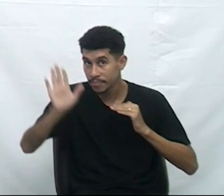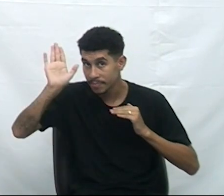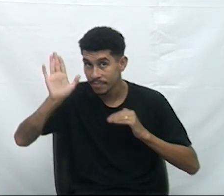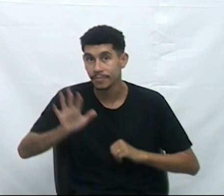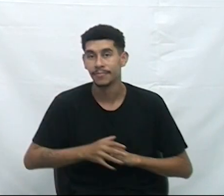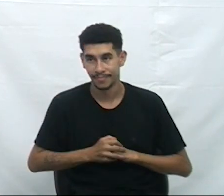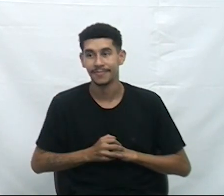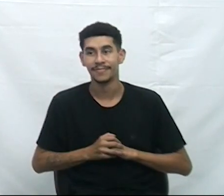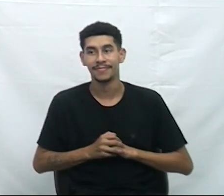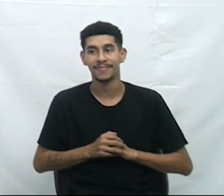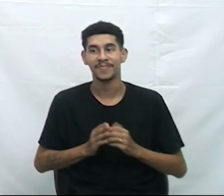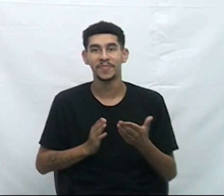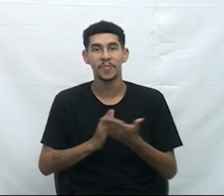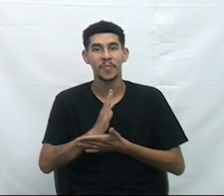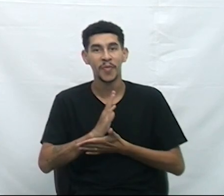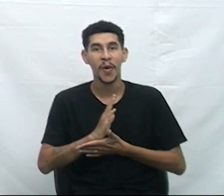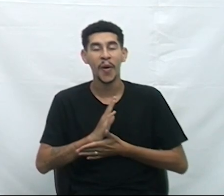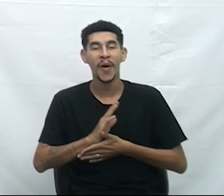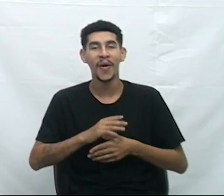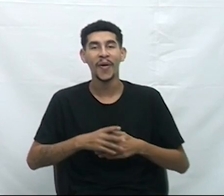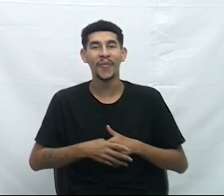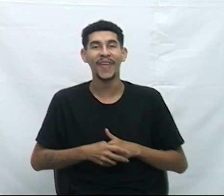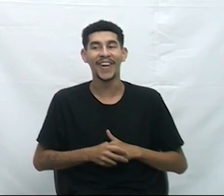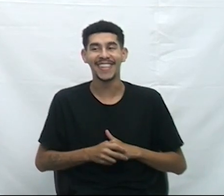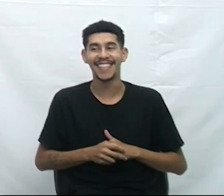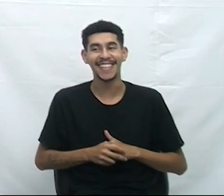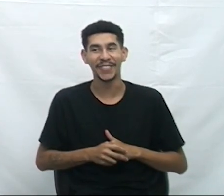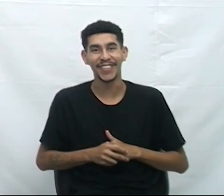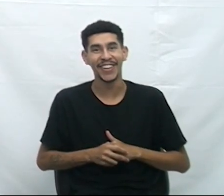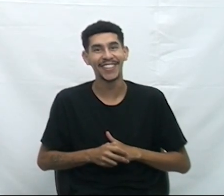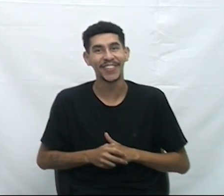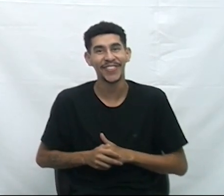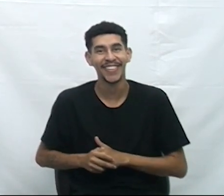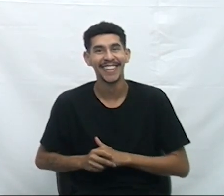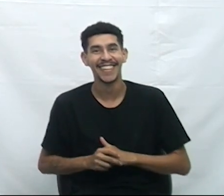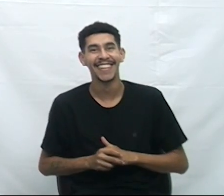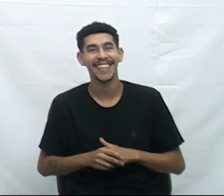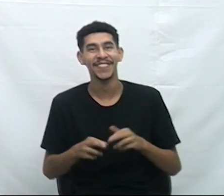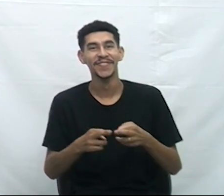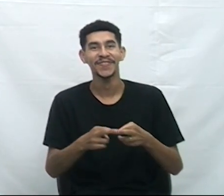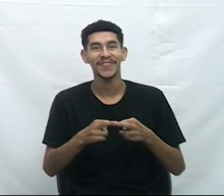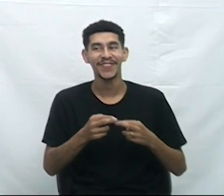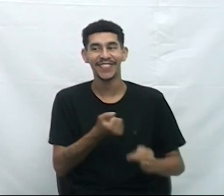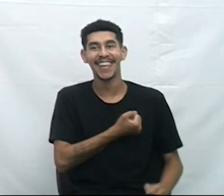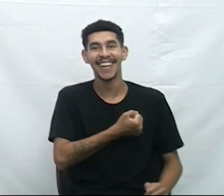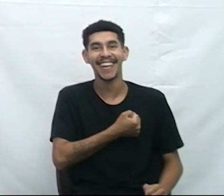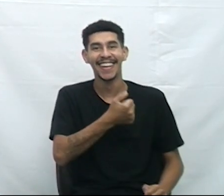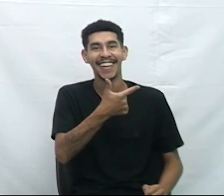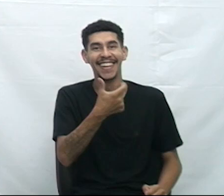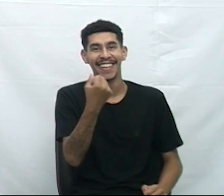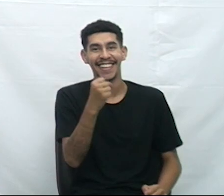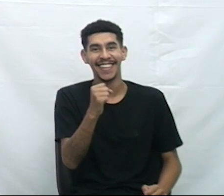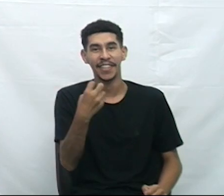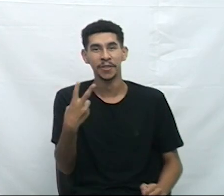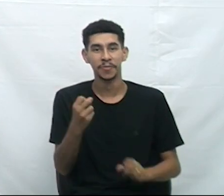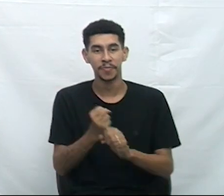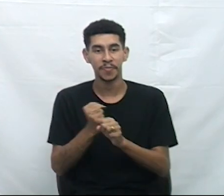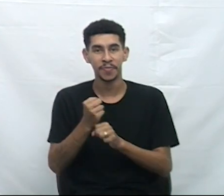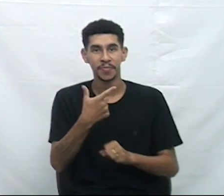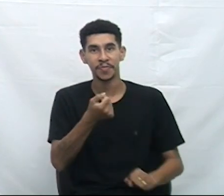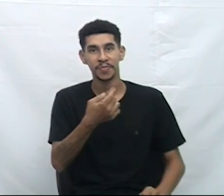manifestem. O requerimento foi aprovado por unanimidade. Requerimento número 282, de 2024,